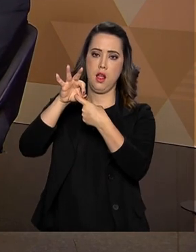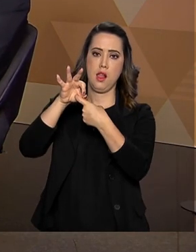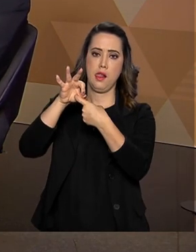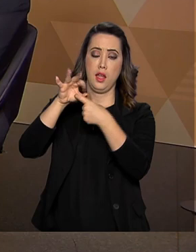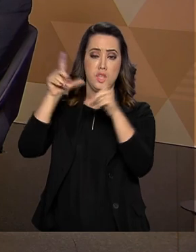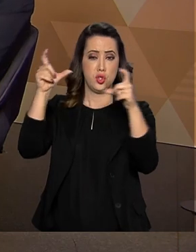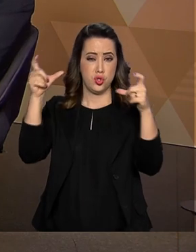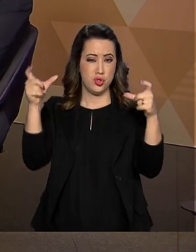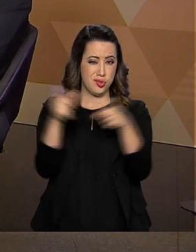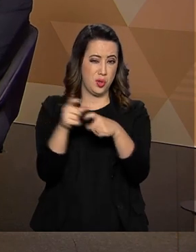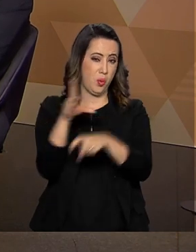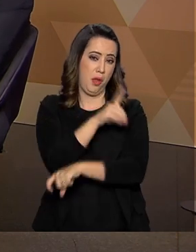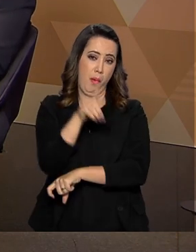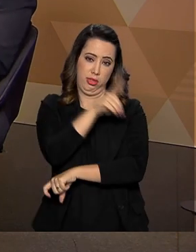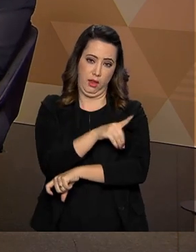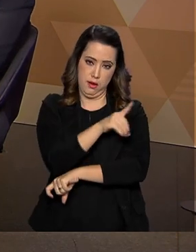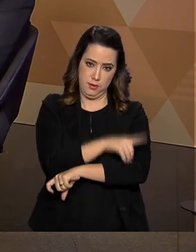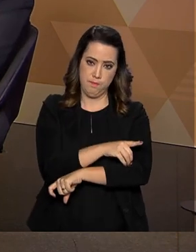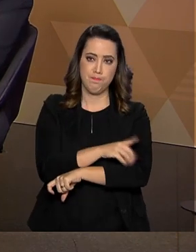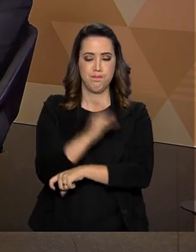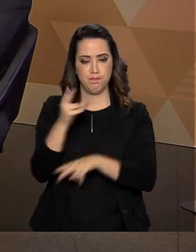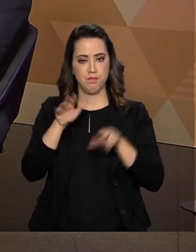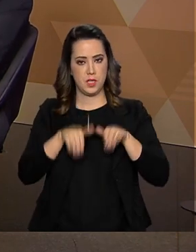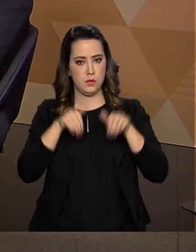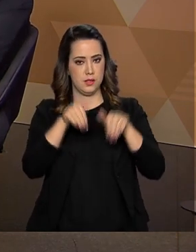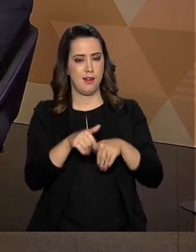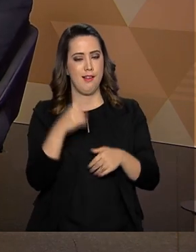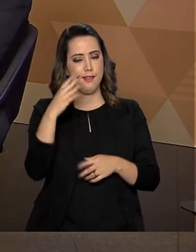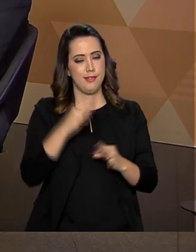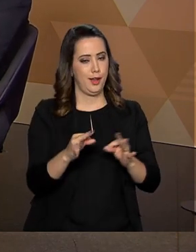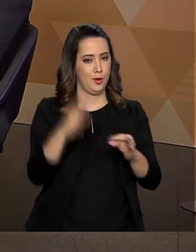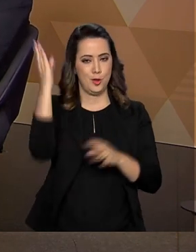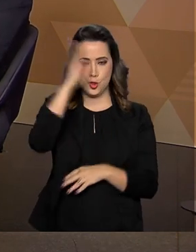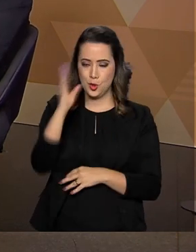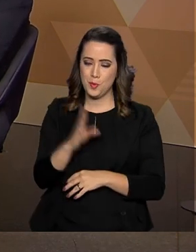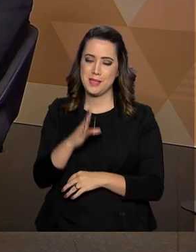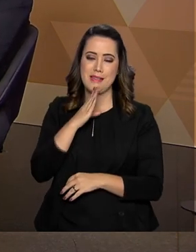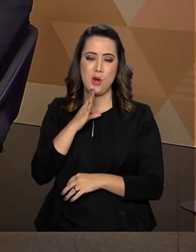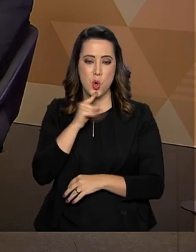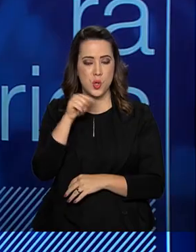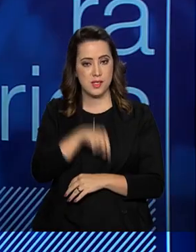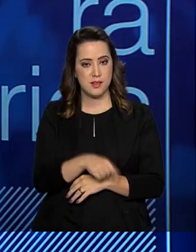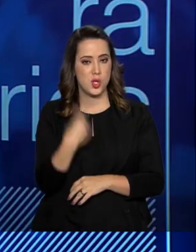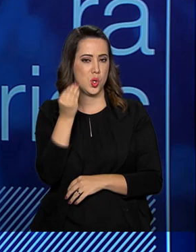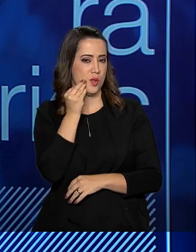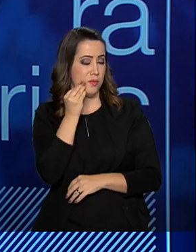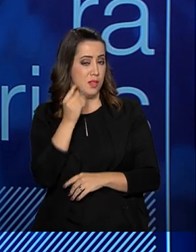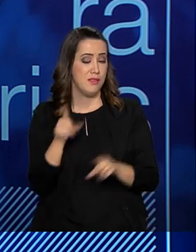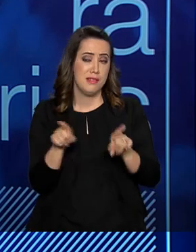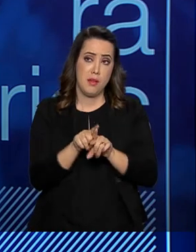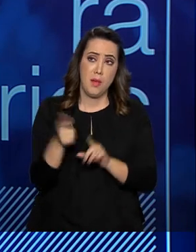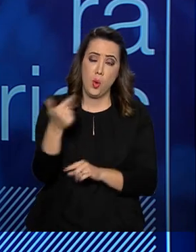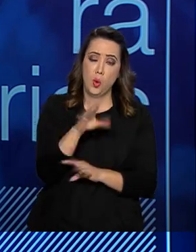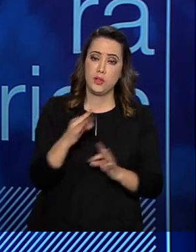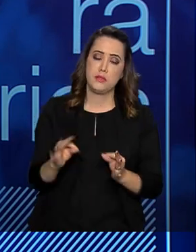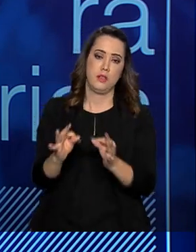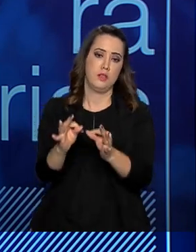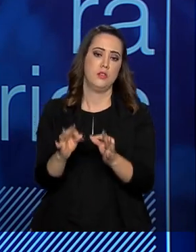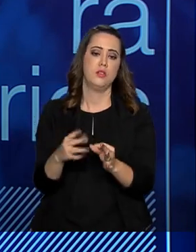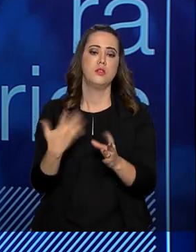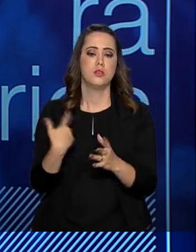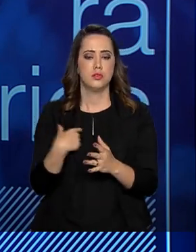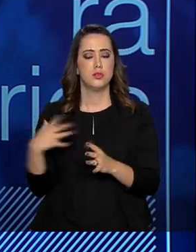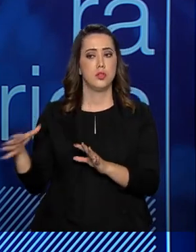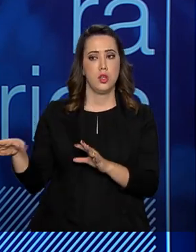Despontando no mundo. Despontando no mundo. vários países estão interessados em conhecer a nossa experiência, além de outras tecnologias que estão